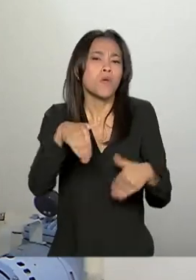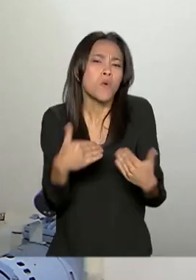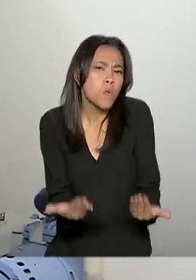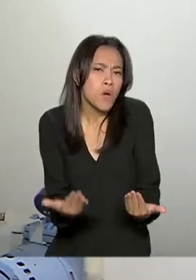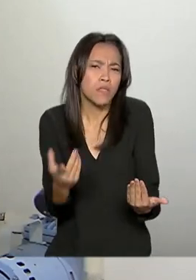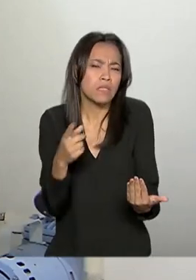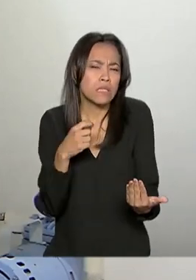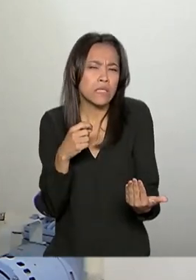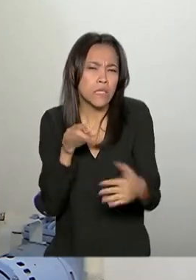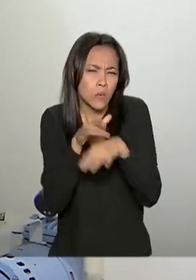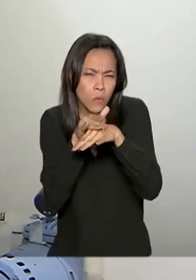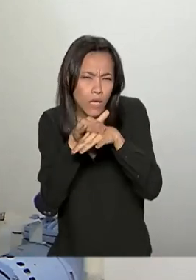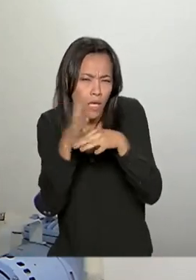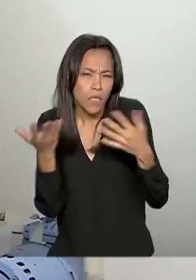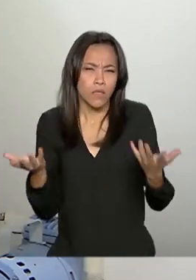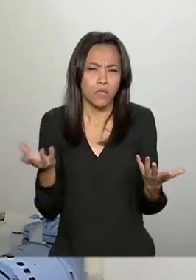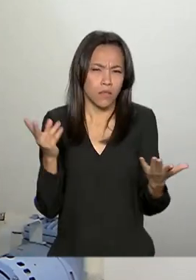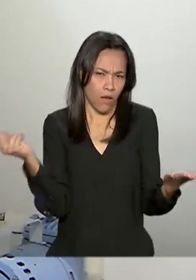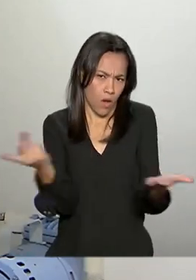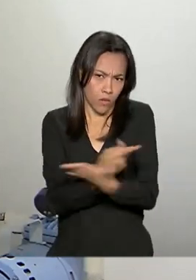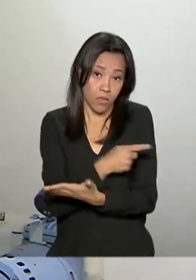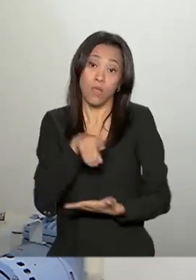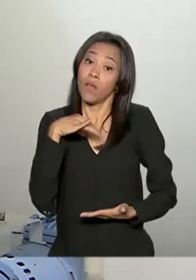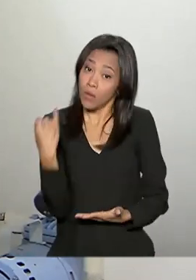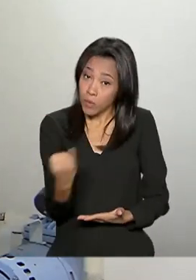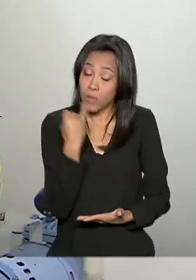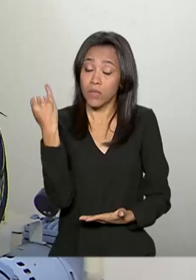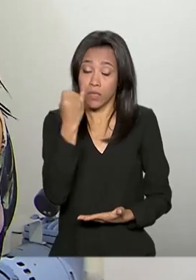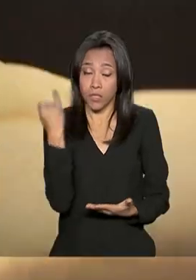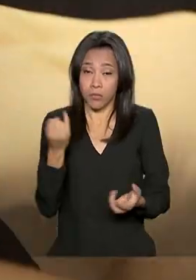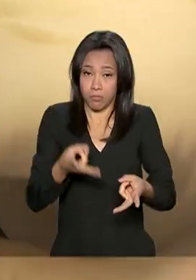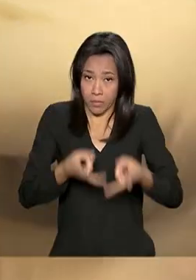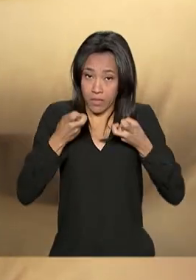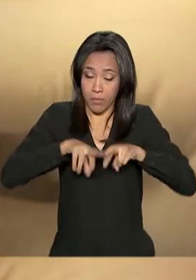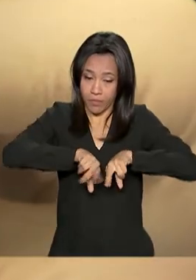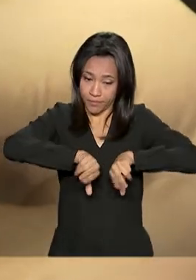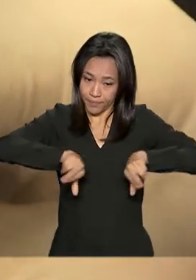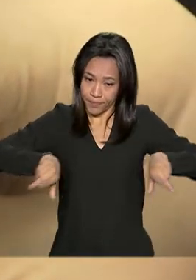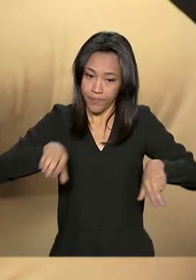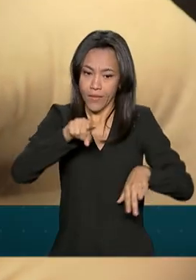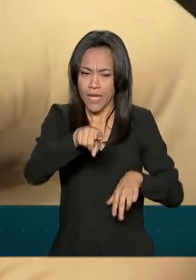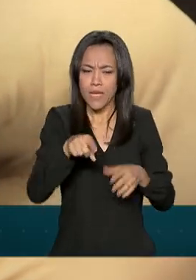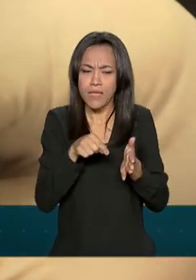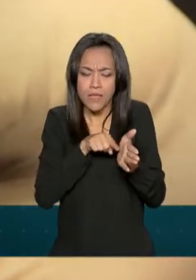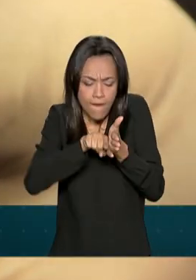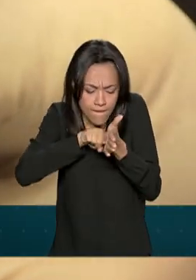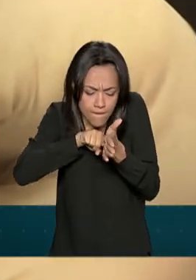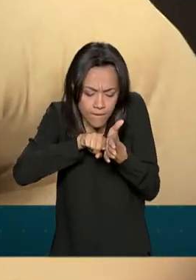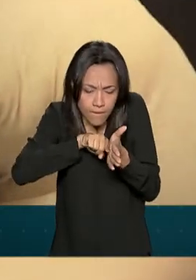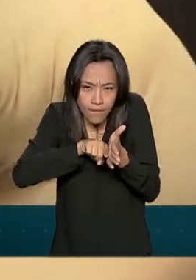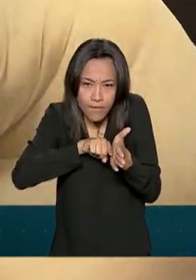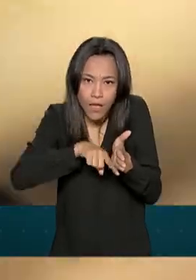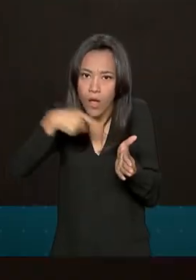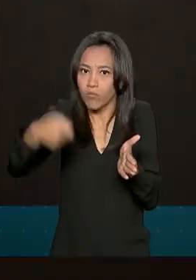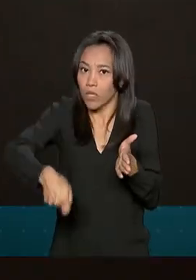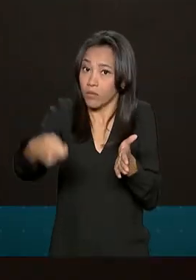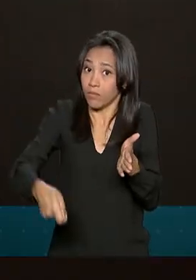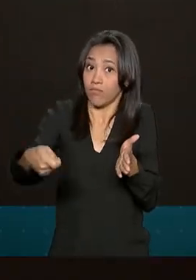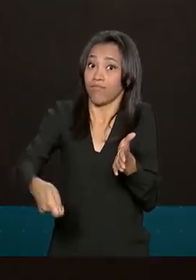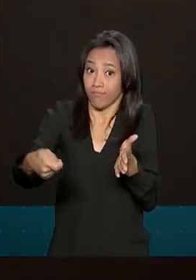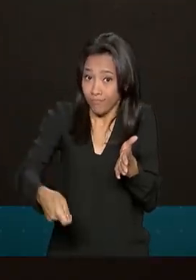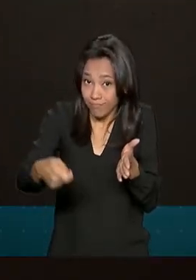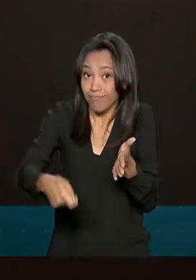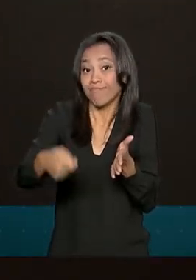alguma doença ou alguma coisa assim. É importante detectar essas coisas. O exame é uma triagem neonatal obrigatória